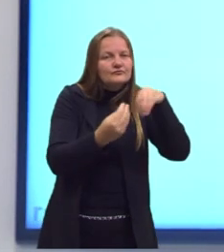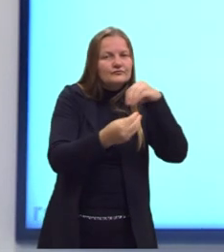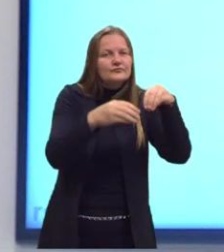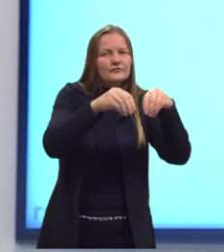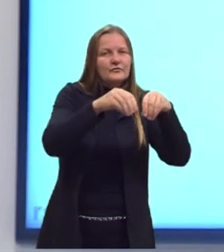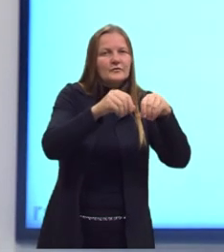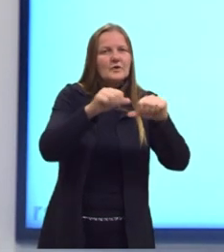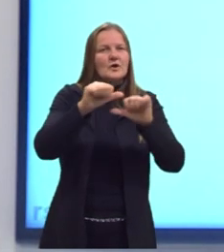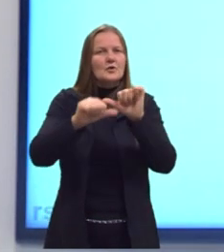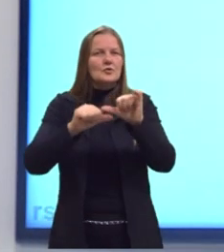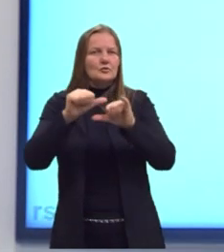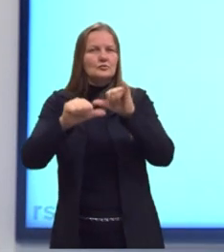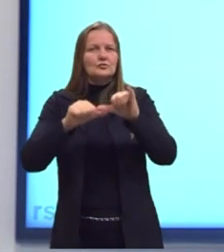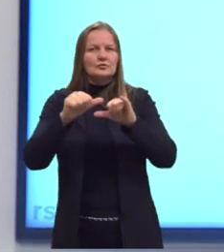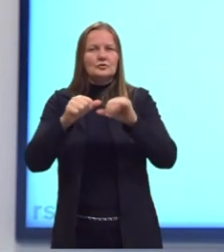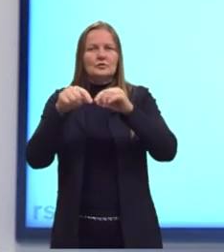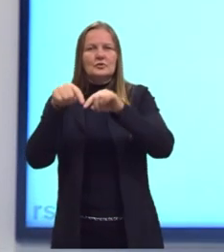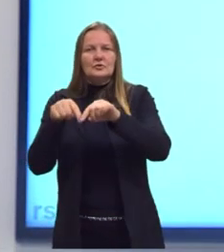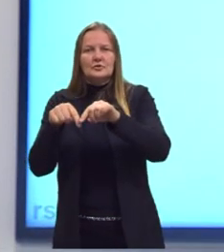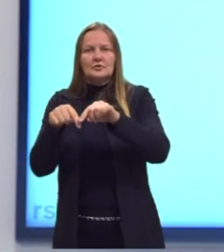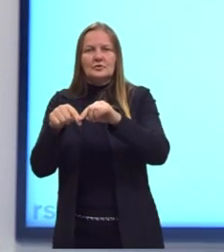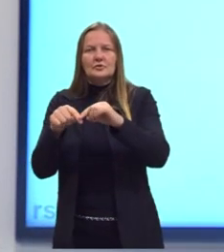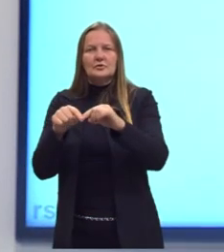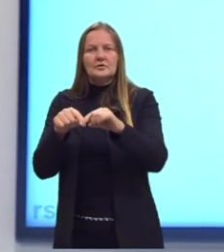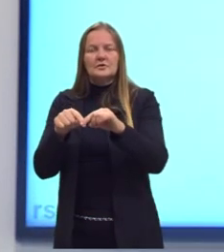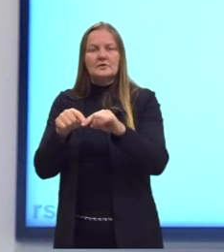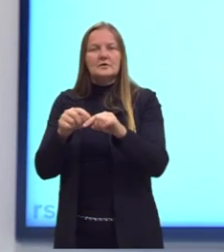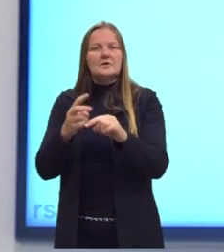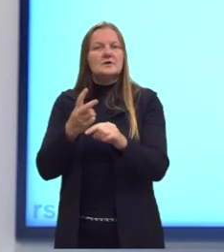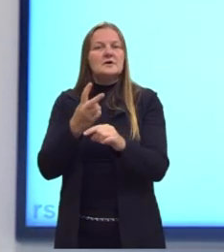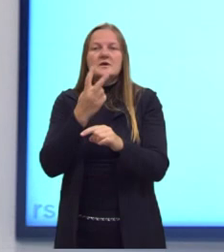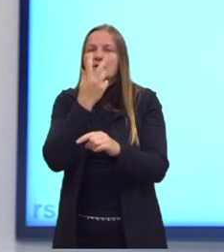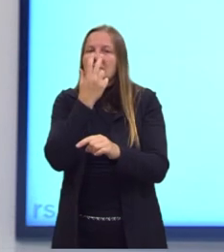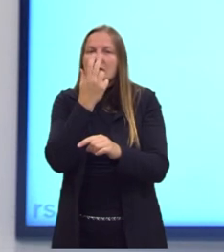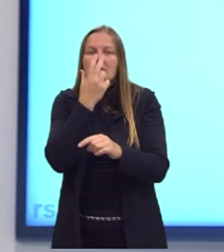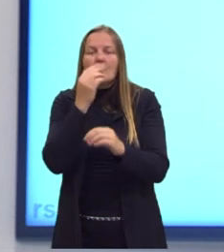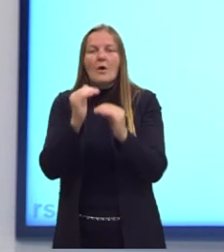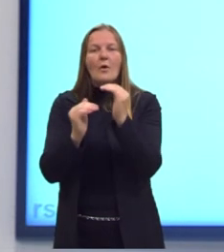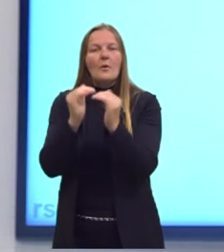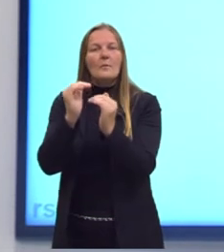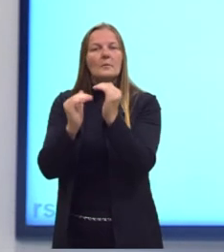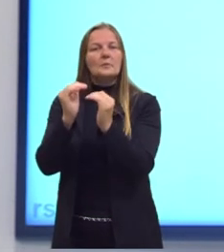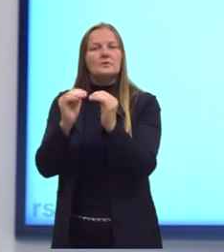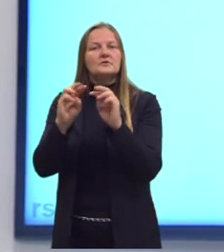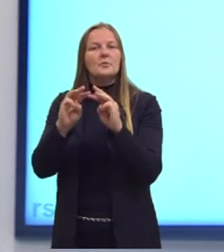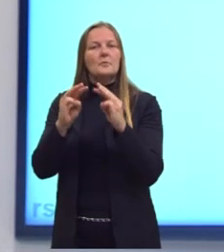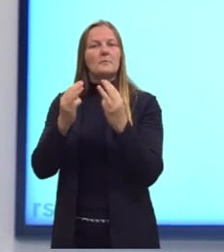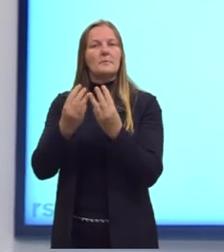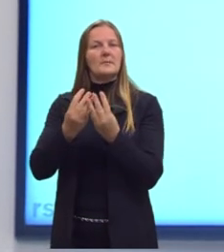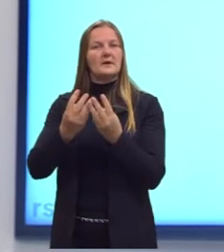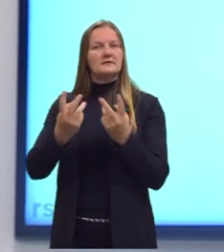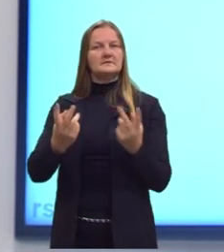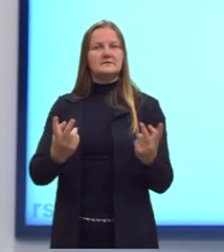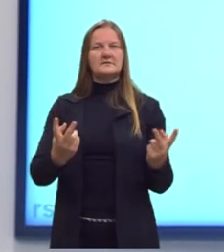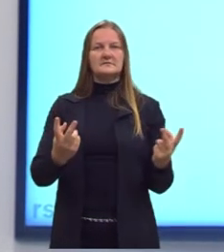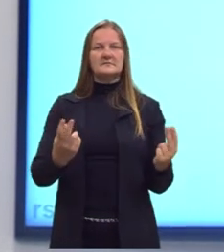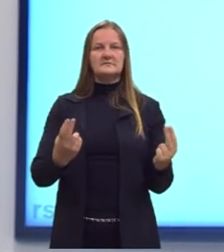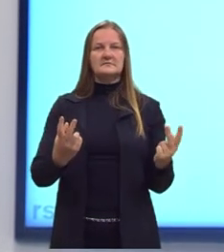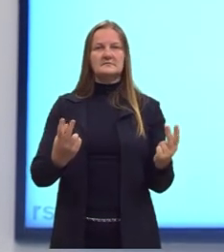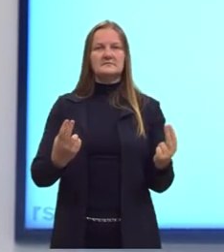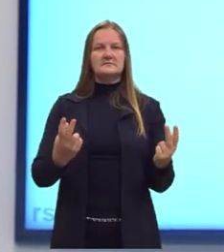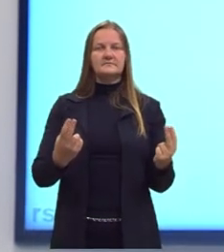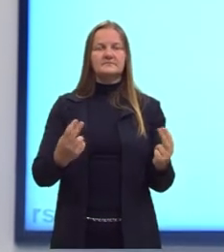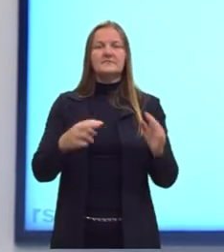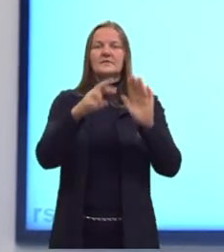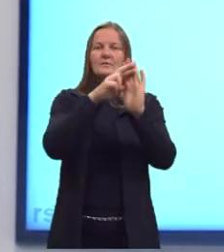eu tenho uma reação, ela tem que sempre seguir a mesma proporção de massa para ocorrer. Lembrando da